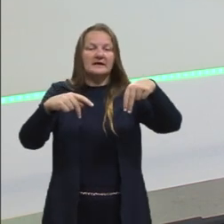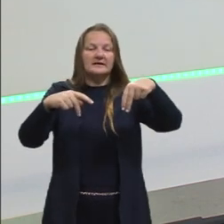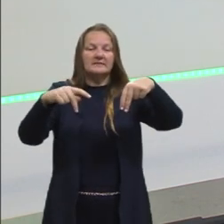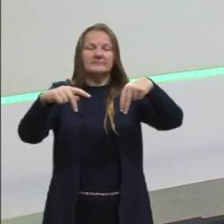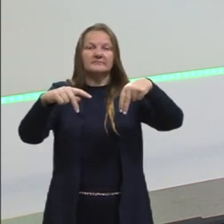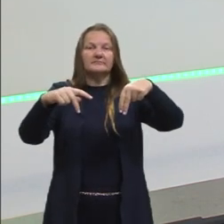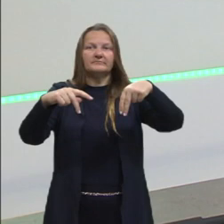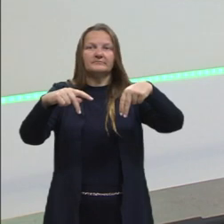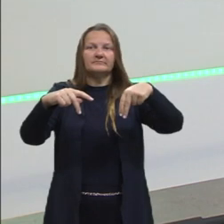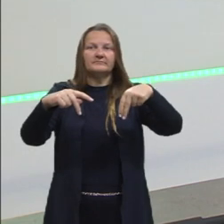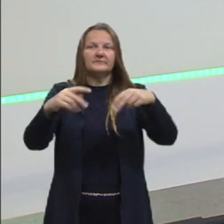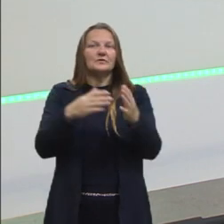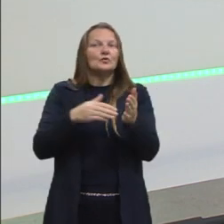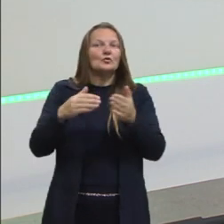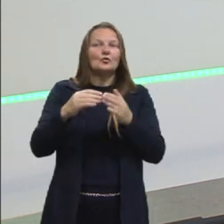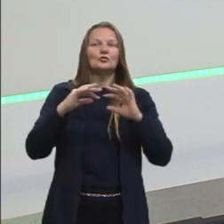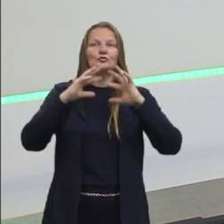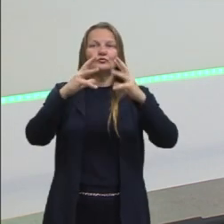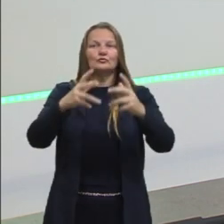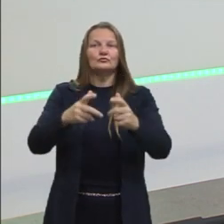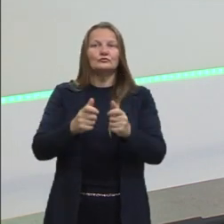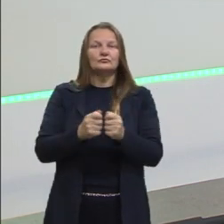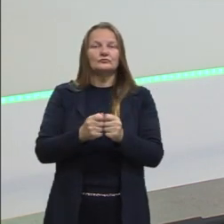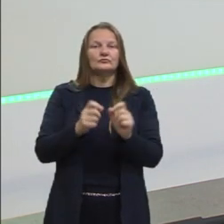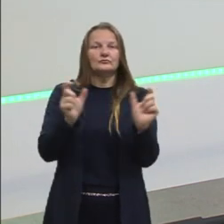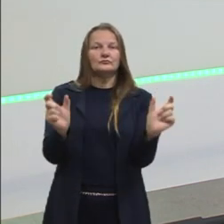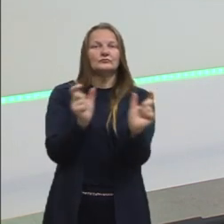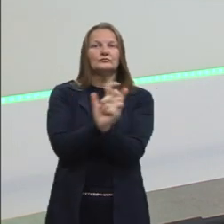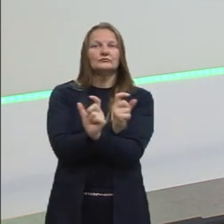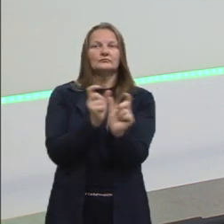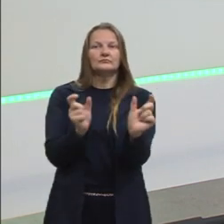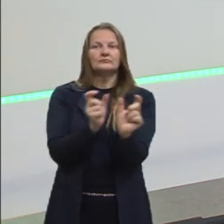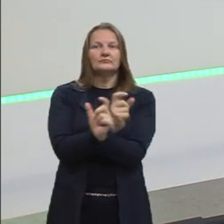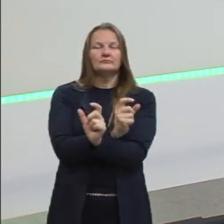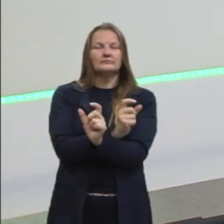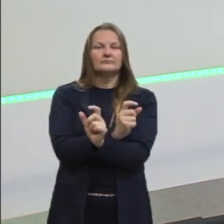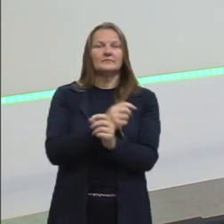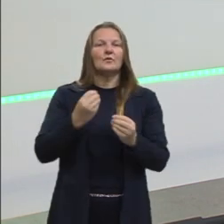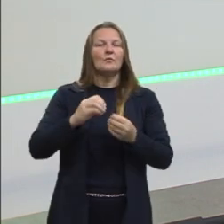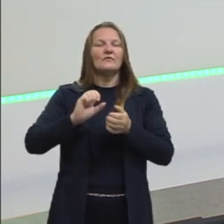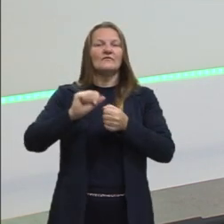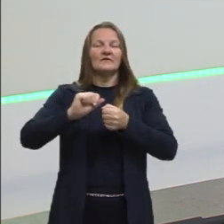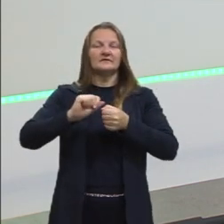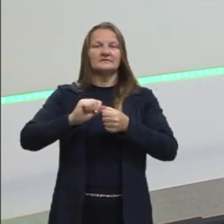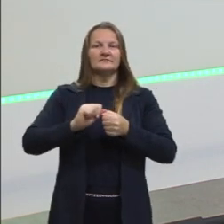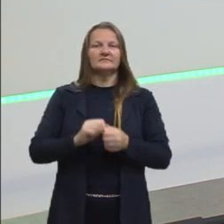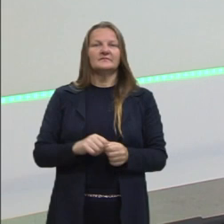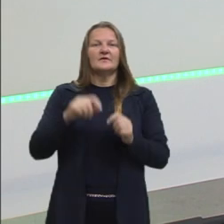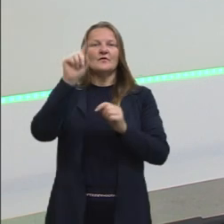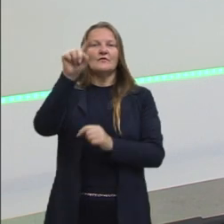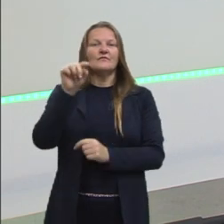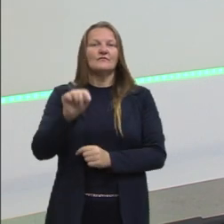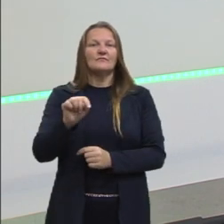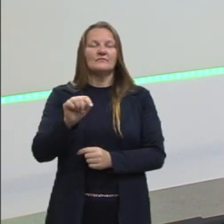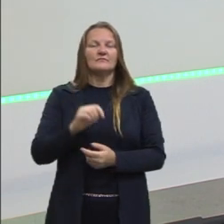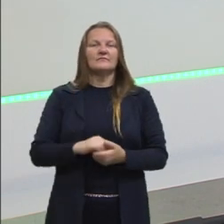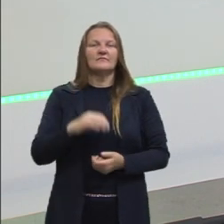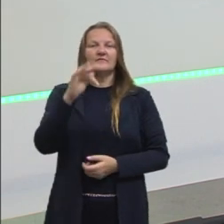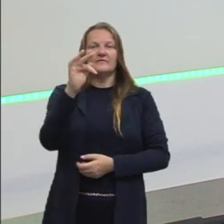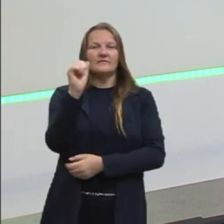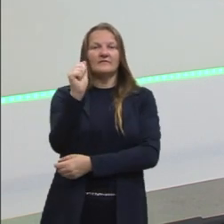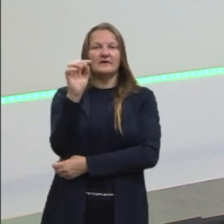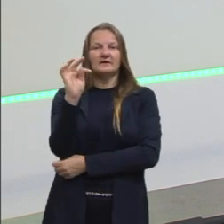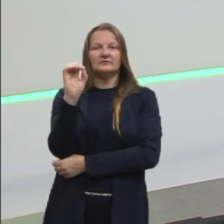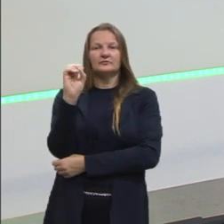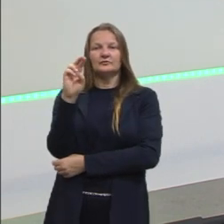todo o conjunto. É uma permutação, e a gente resolve a permutação com fatorial. Nesse caso